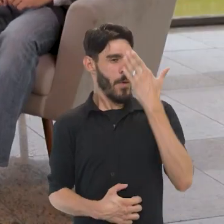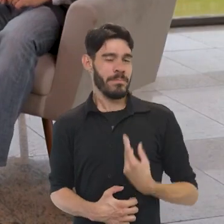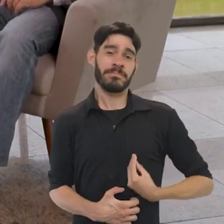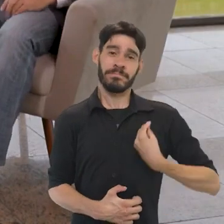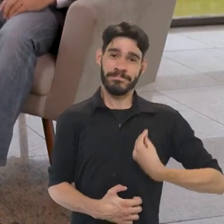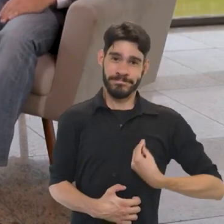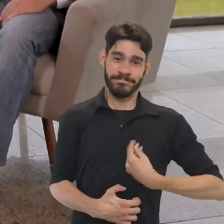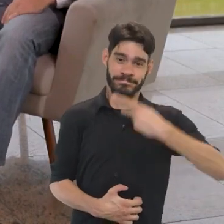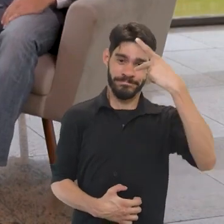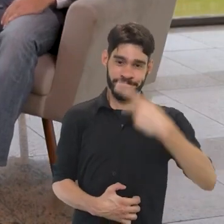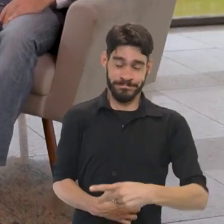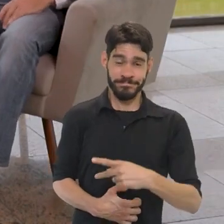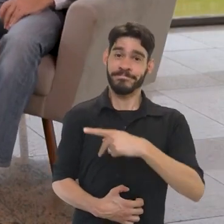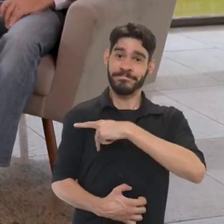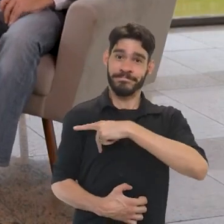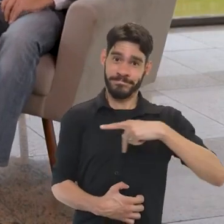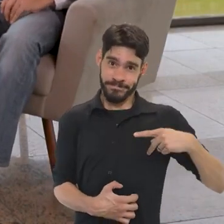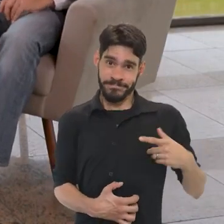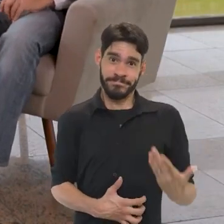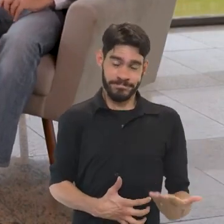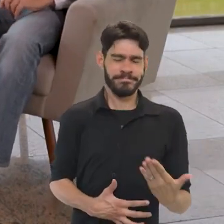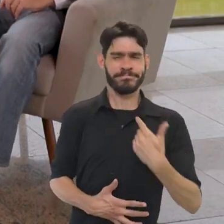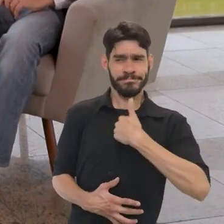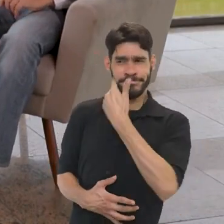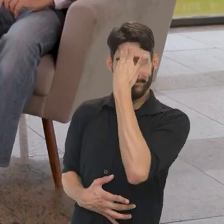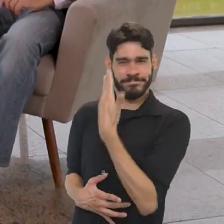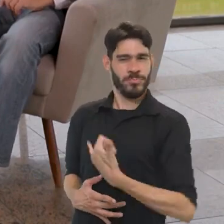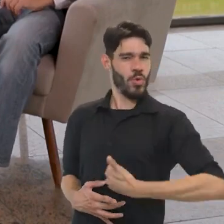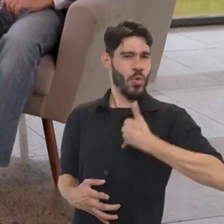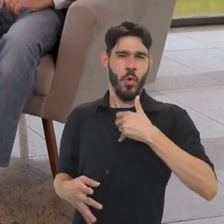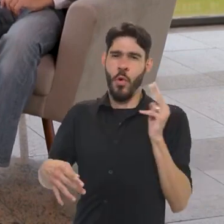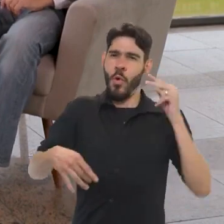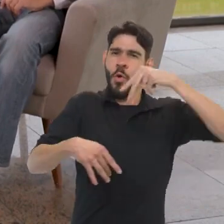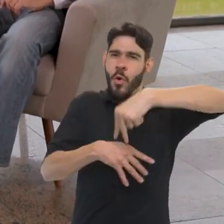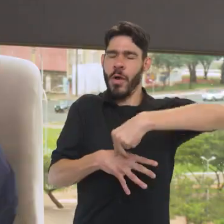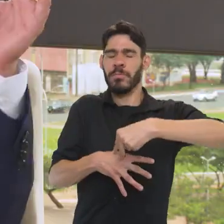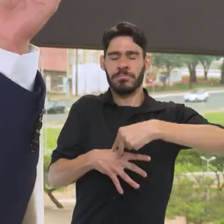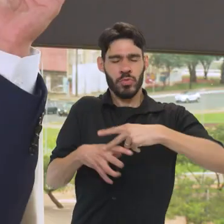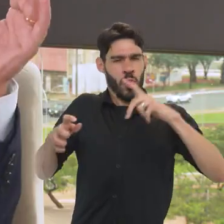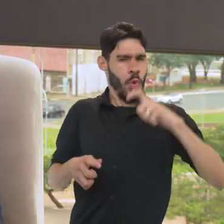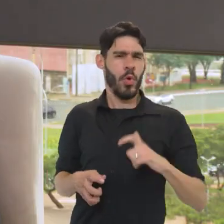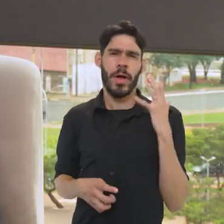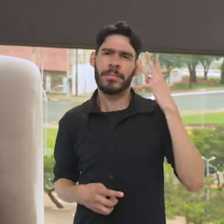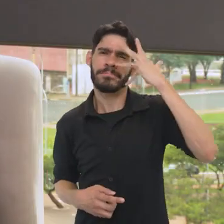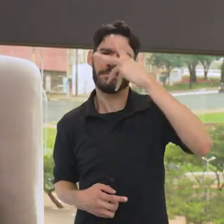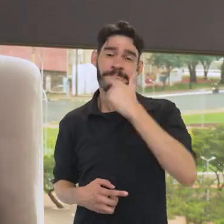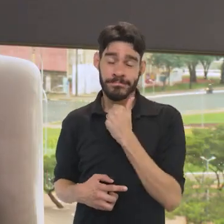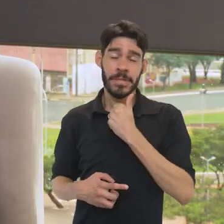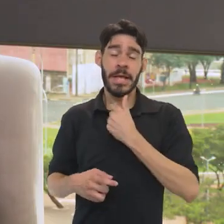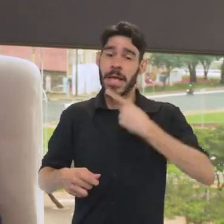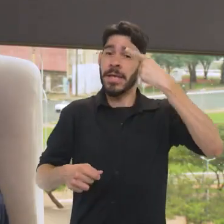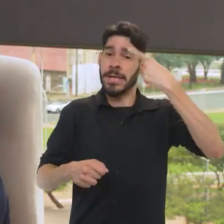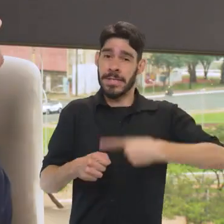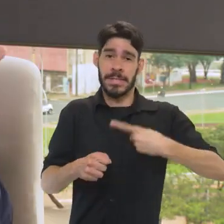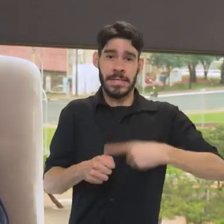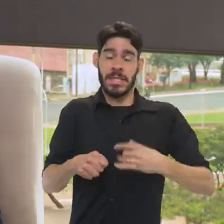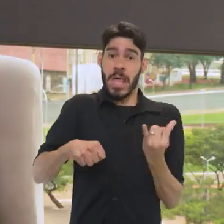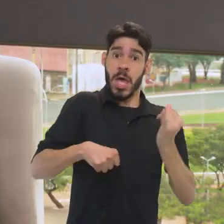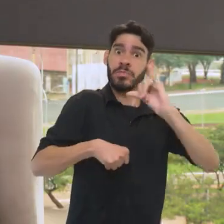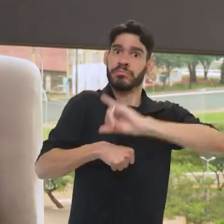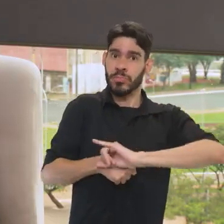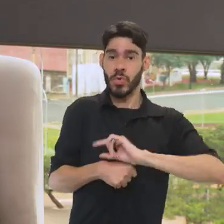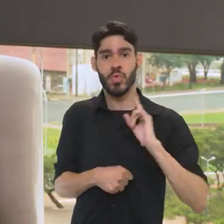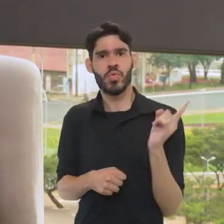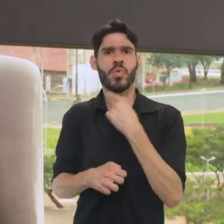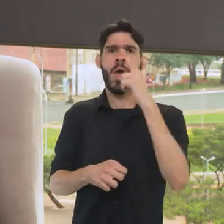Muito obrigado pela presença aqui no Brasil em Pauta, presidente. Eu que agradeço, é honra estar aqui, ainda mais essa paisagem maravilhosa, essa cidade